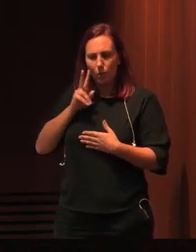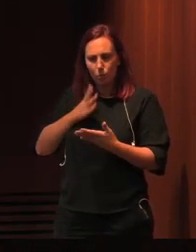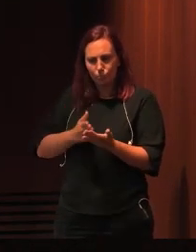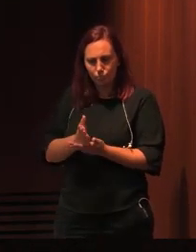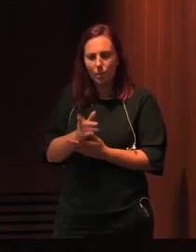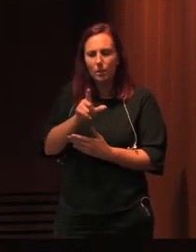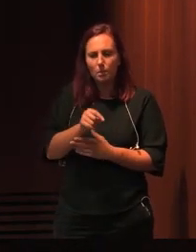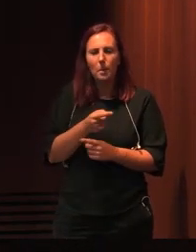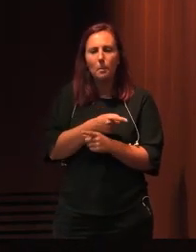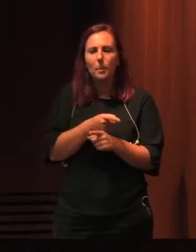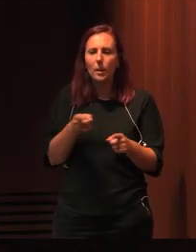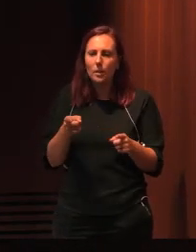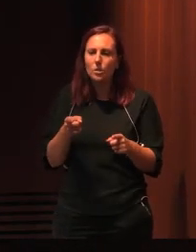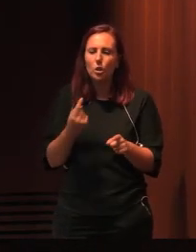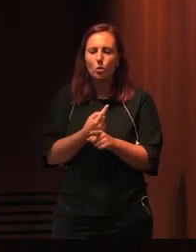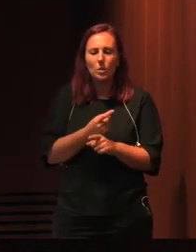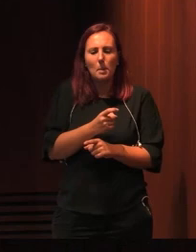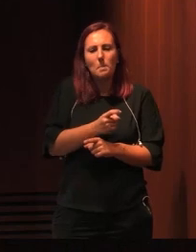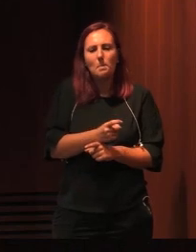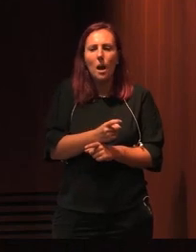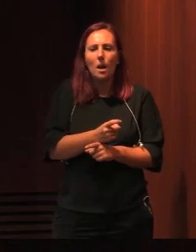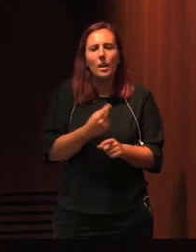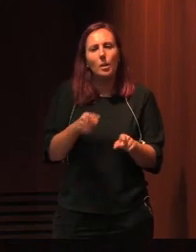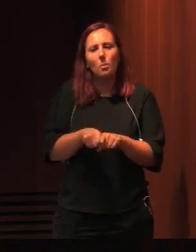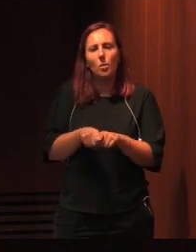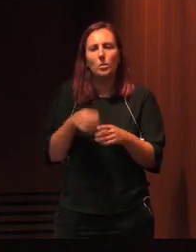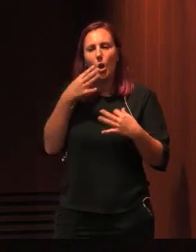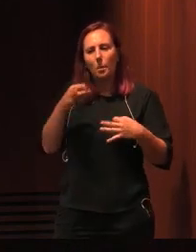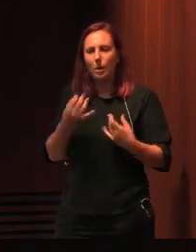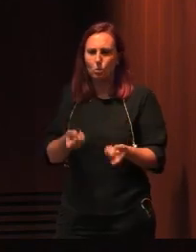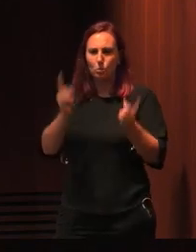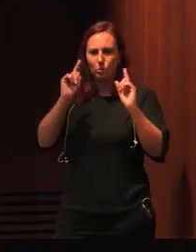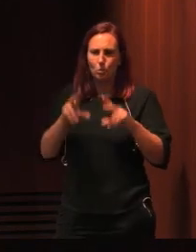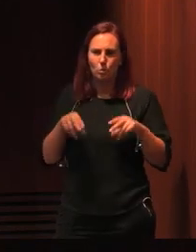para eles, o mal nunca seja banal. Muito obrigada.